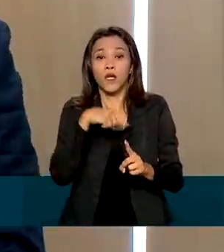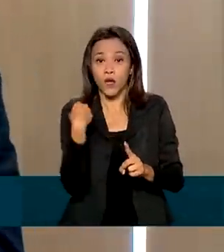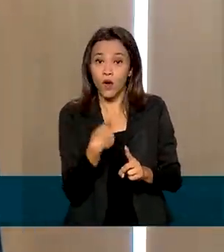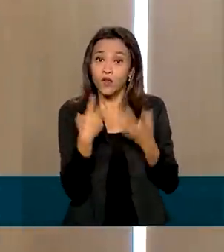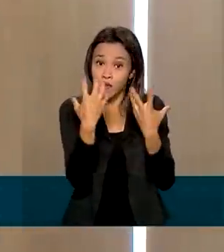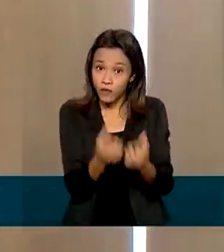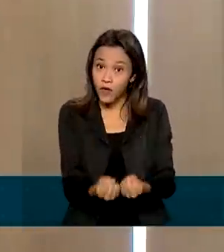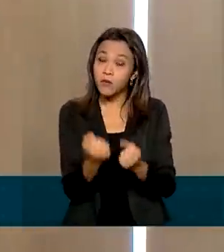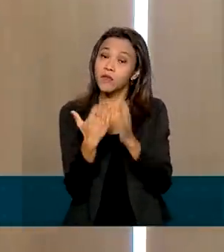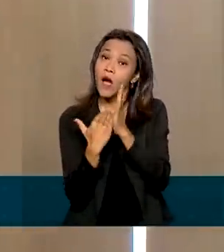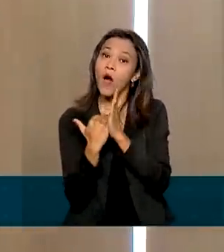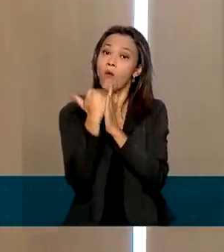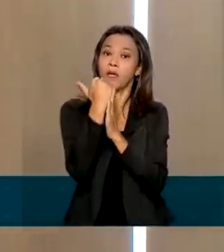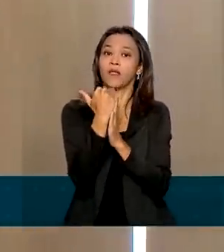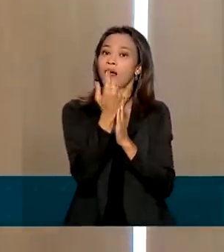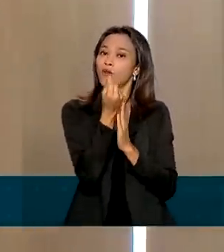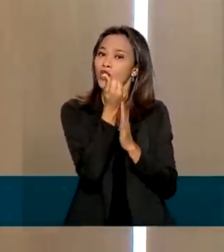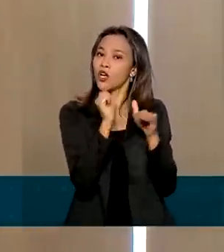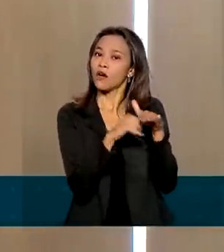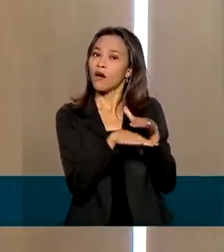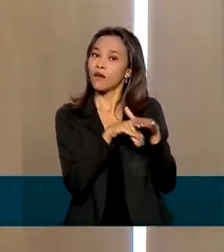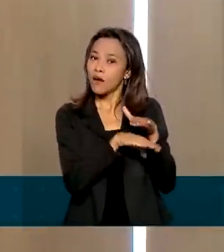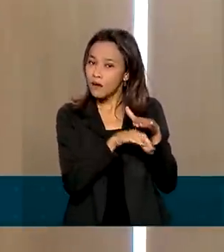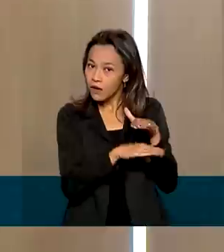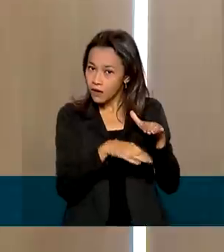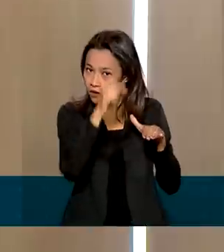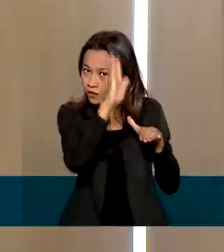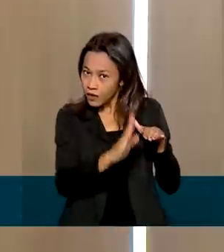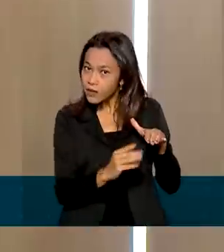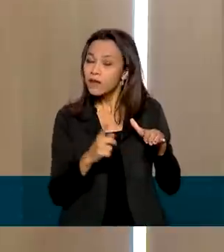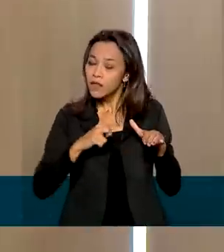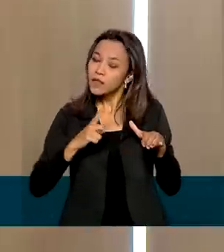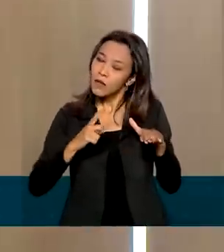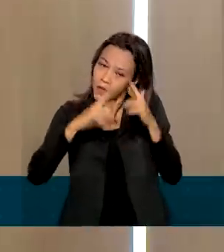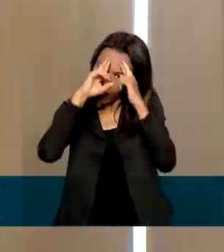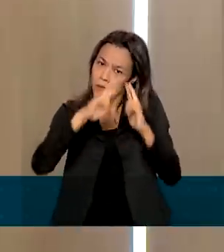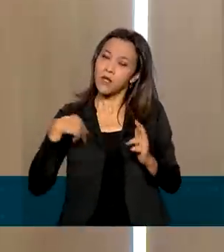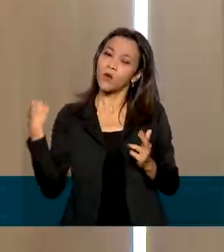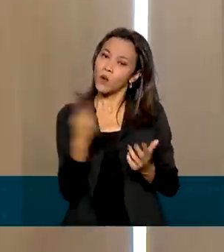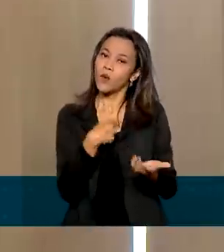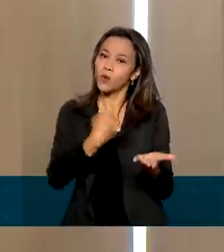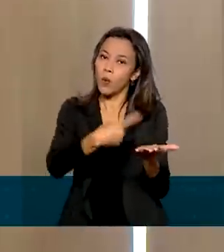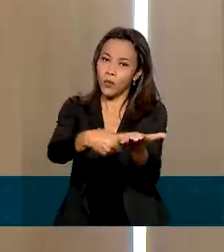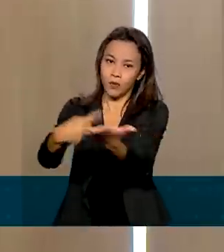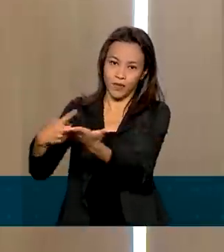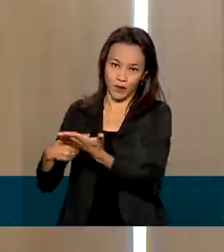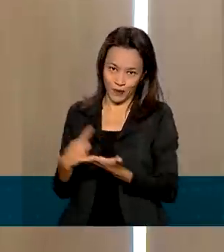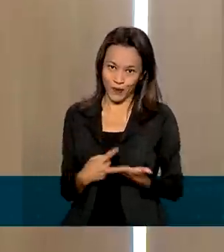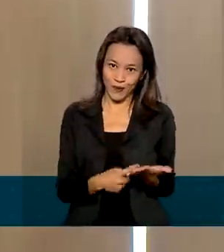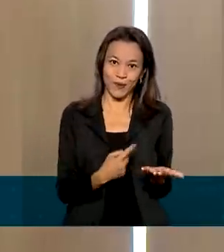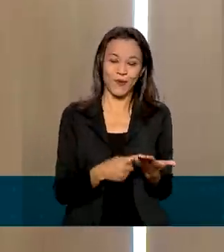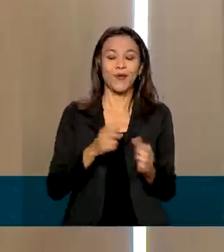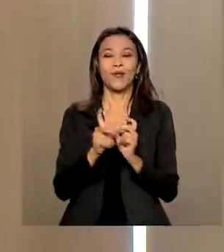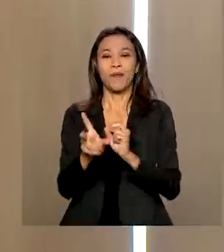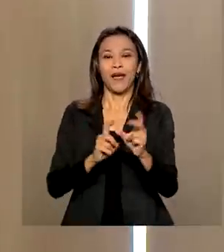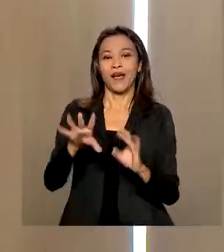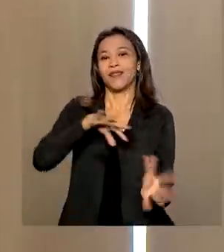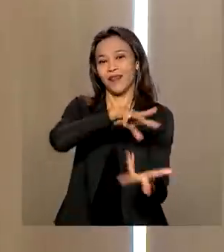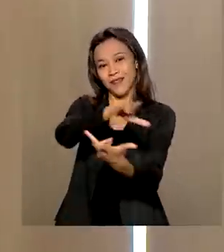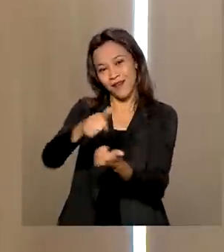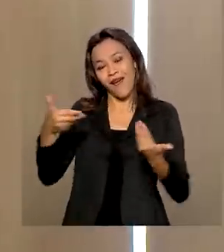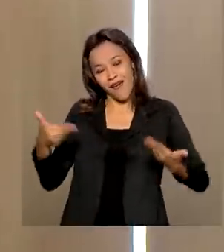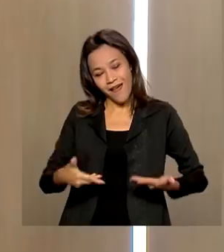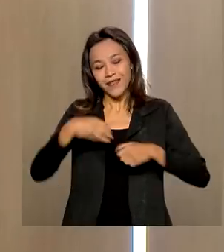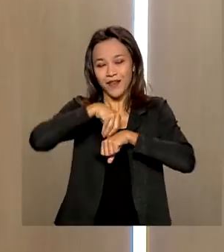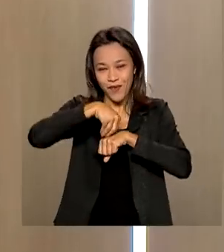as nossas reservas internacionais e poder cumprir também os nossos compromissos que a gente tem no mercado internacional. Essa é a informação que nós tínhamos para hoje.